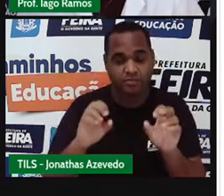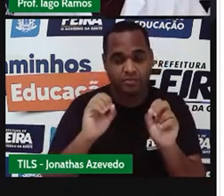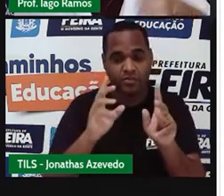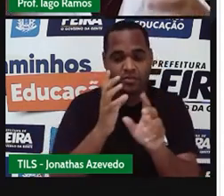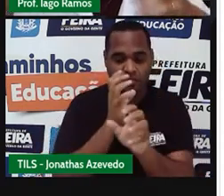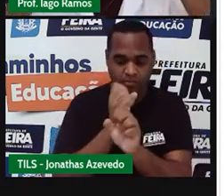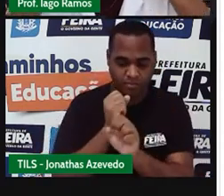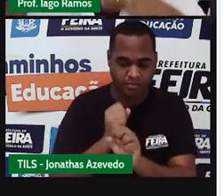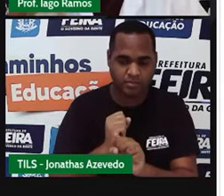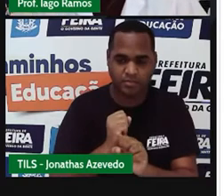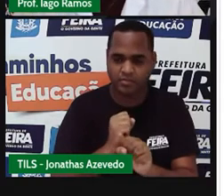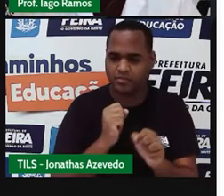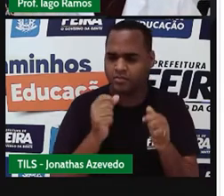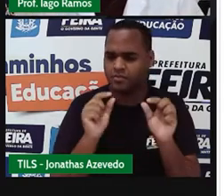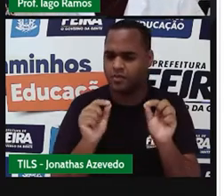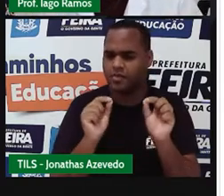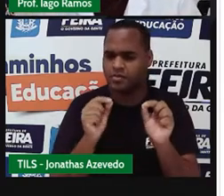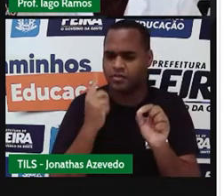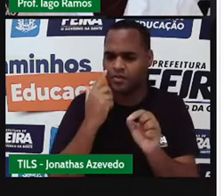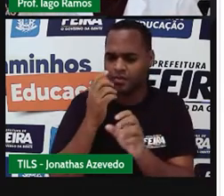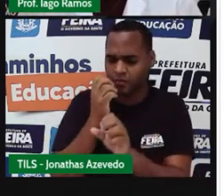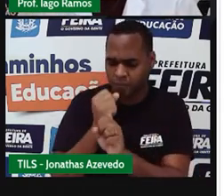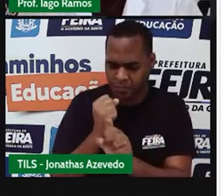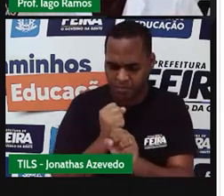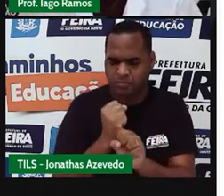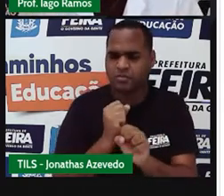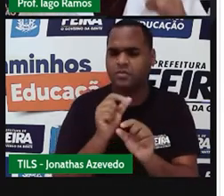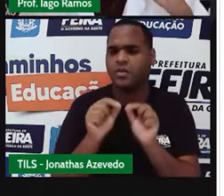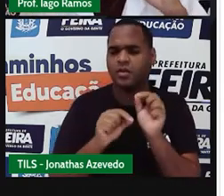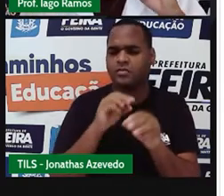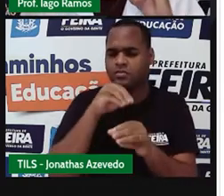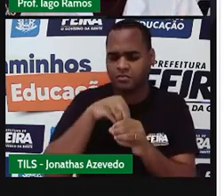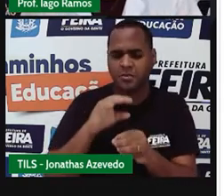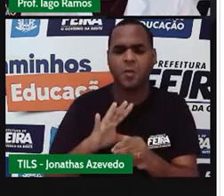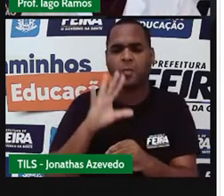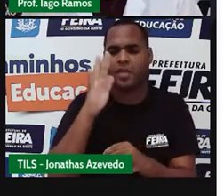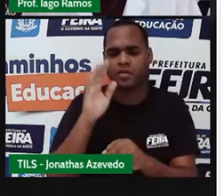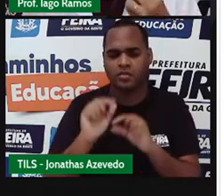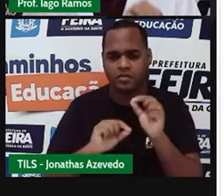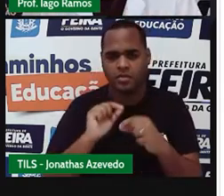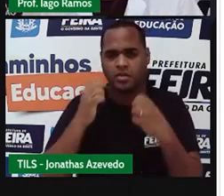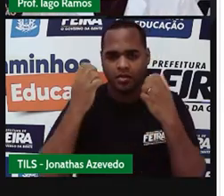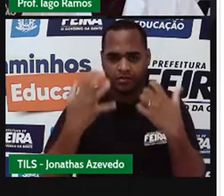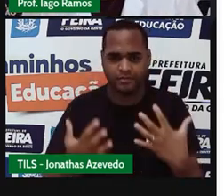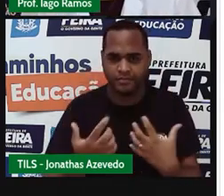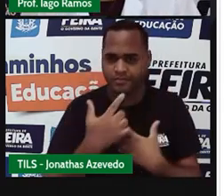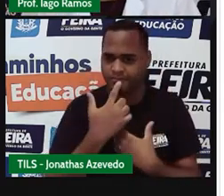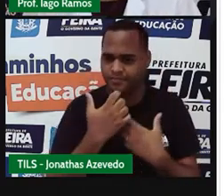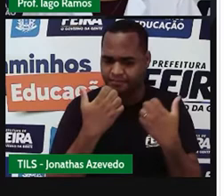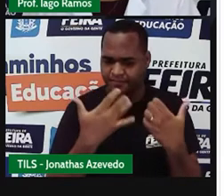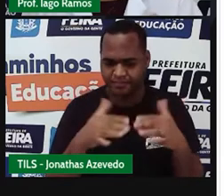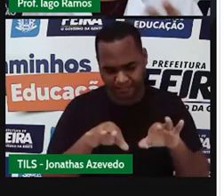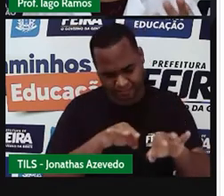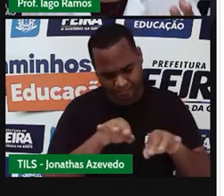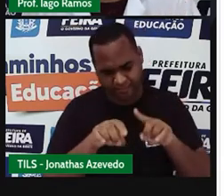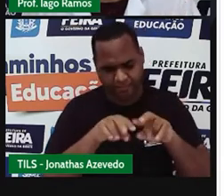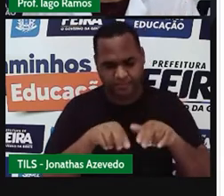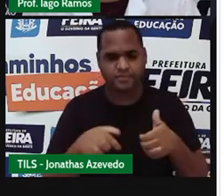e vê o que é que acontece entre esses resultados. Tá bom? Mas eu já te digo o seguinte, ó, você já tinha parado pra